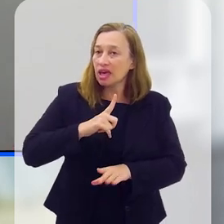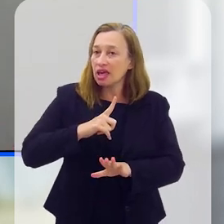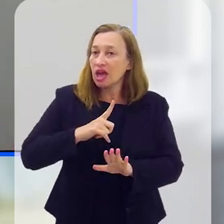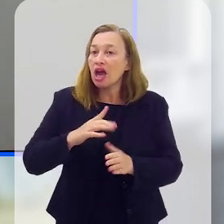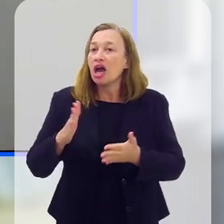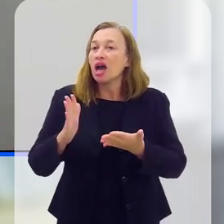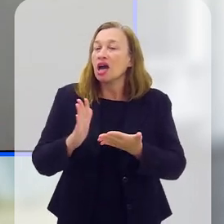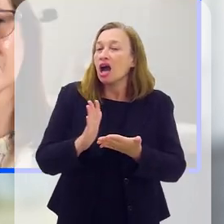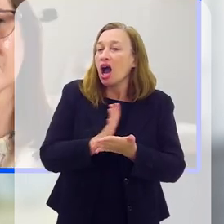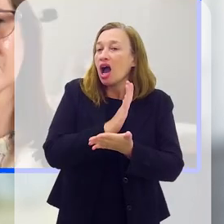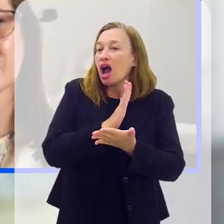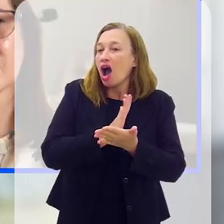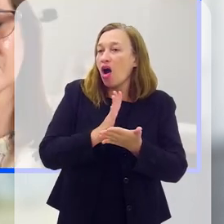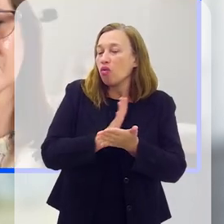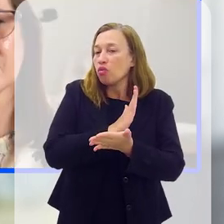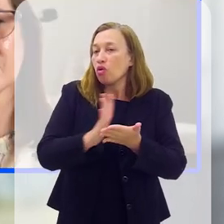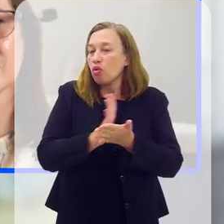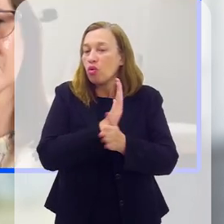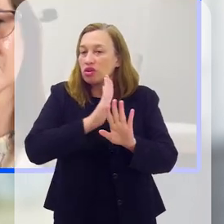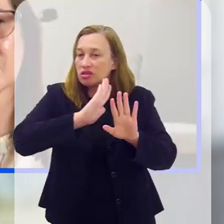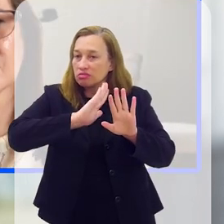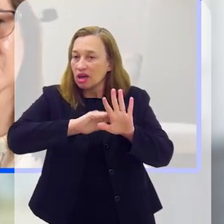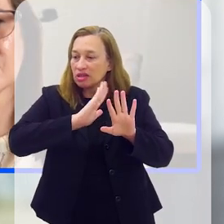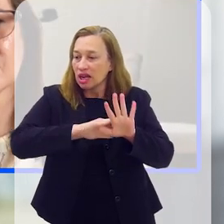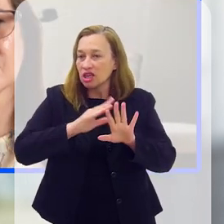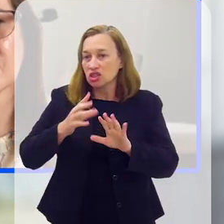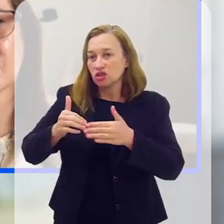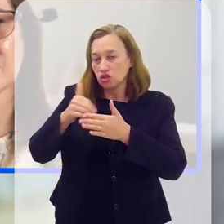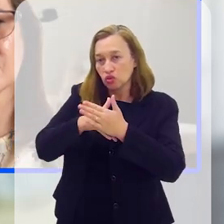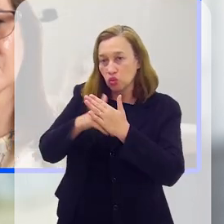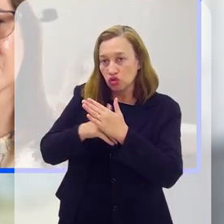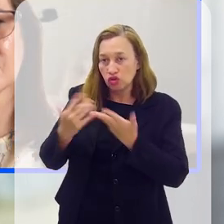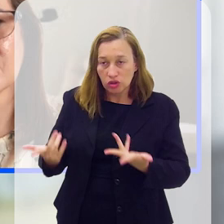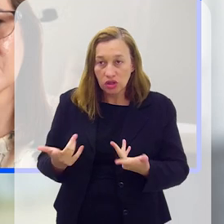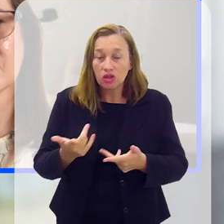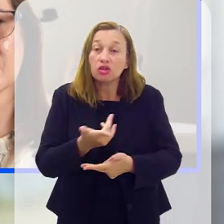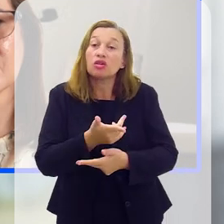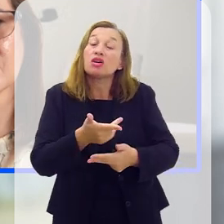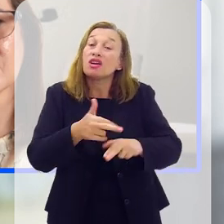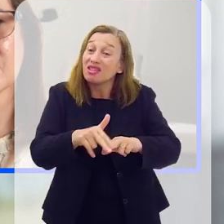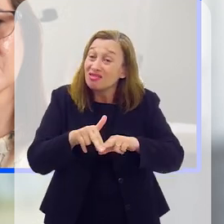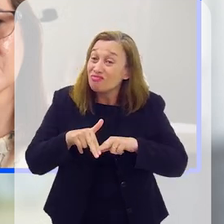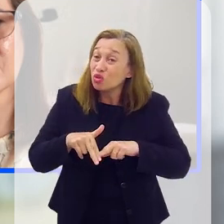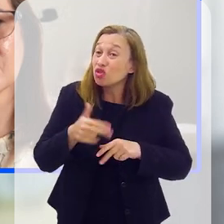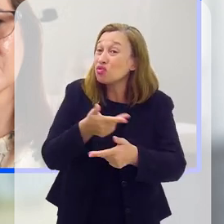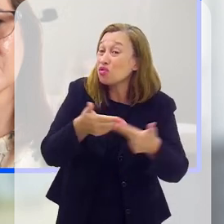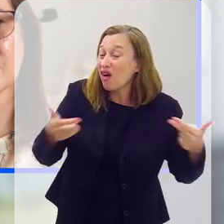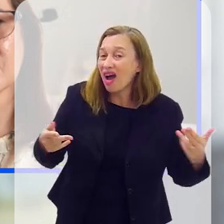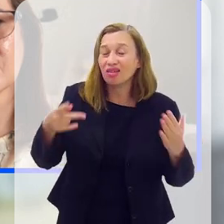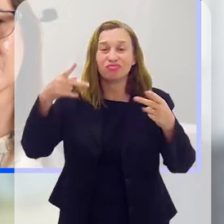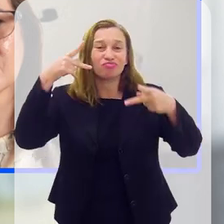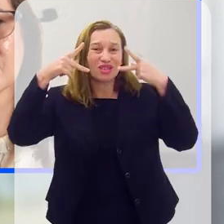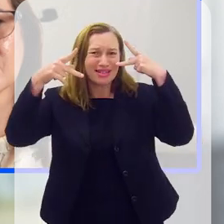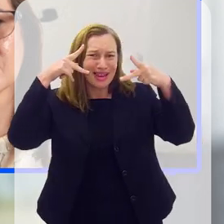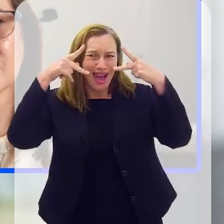historinha atrás. Então, não existe. O suicídio é fruto de uma complexa interação de diversos fatores,